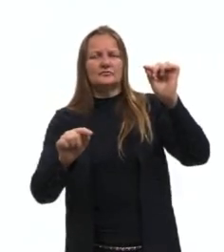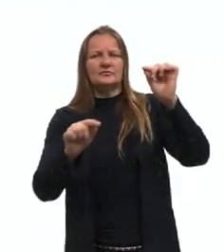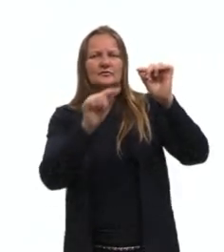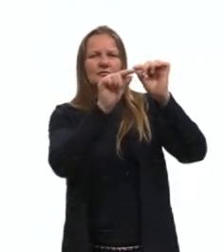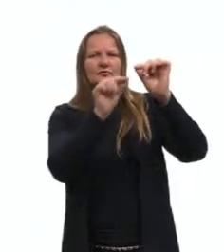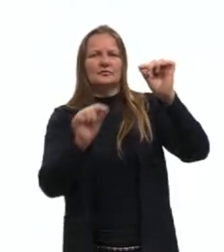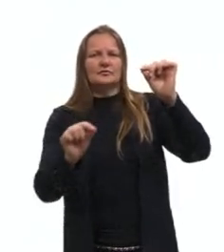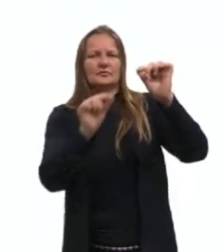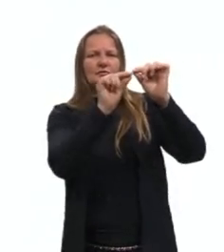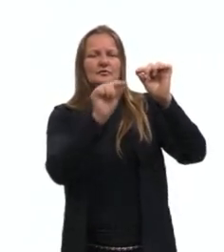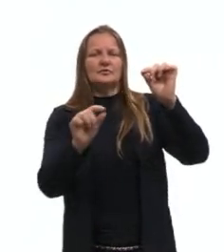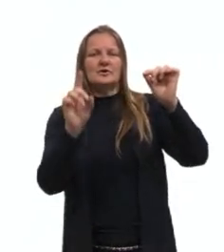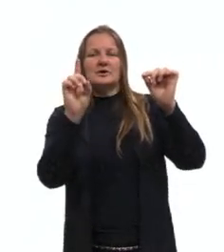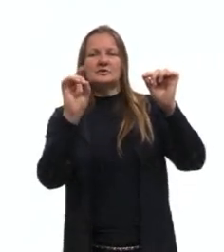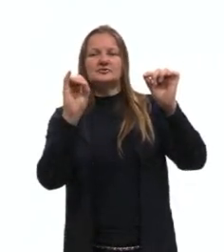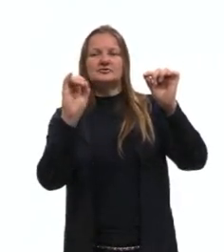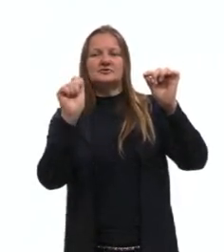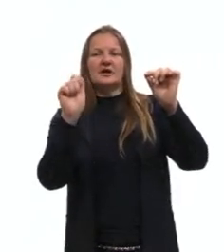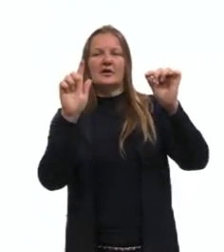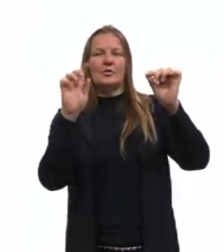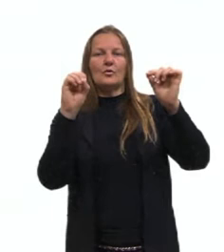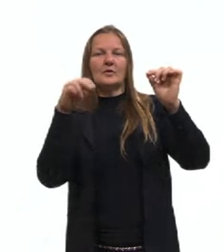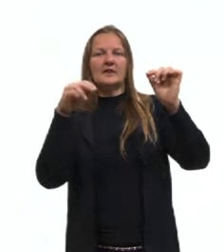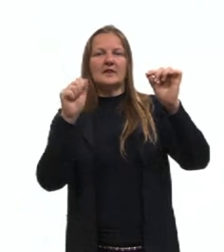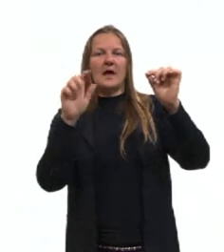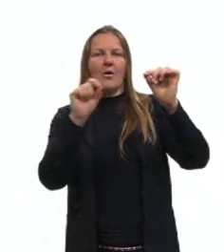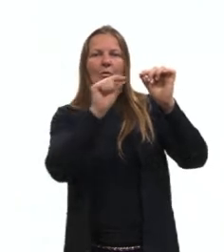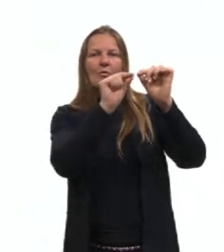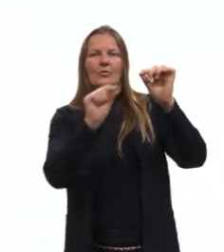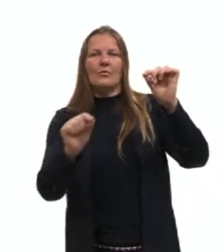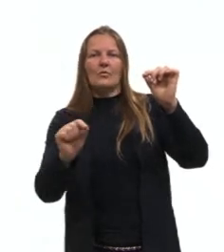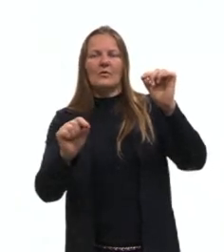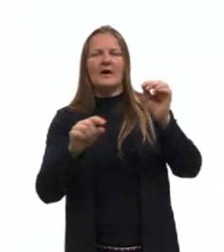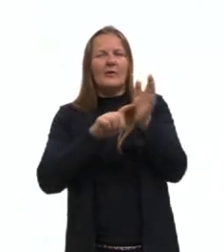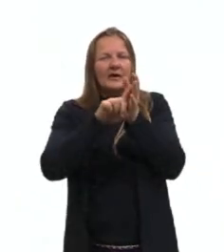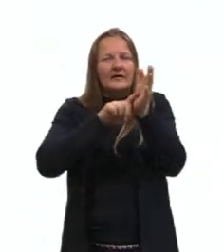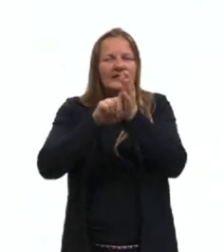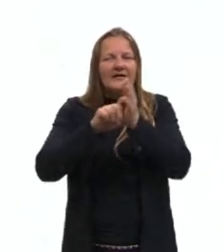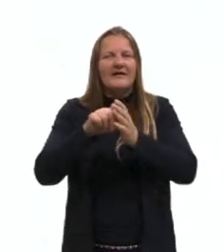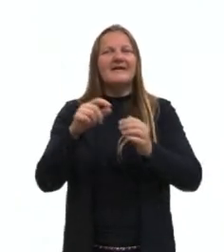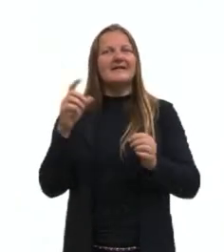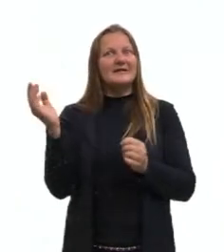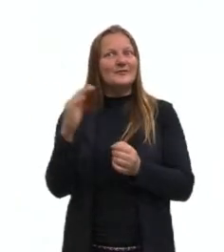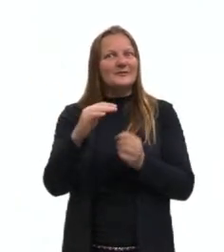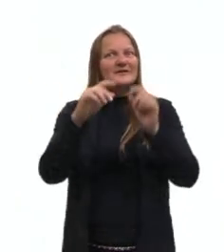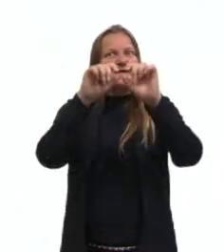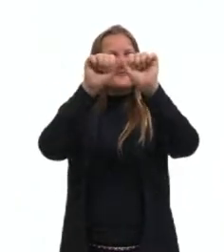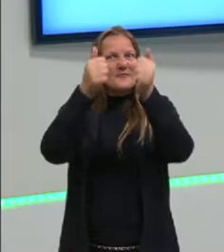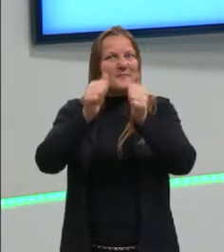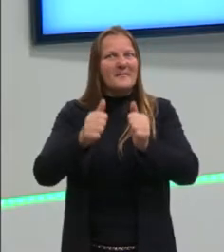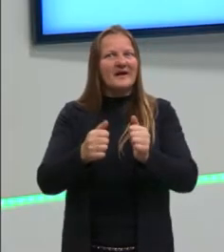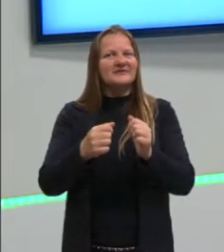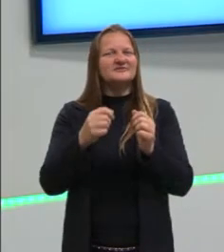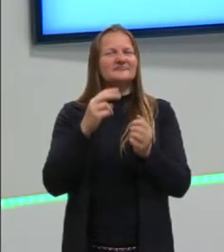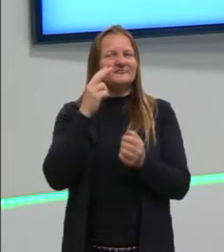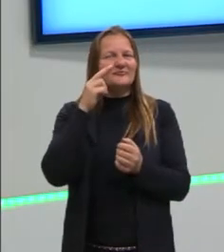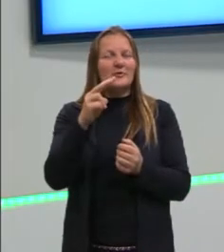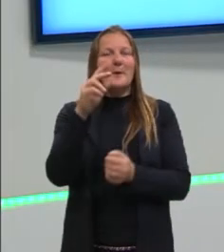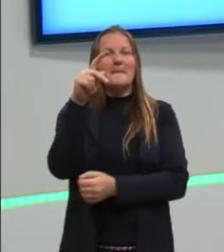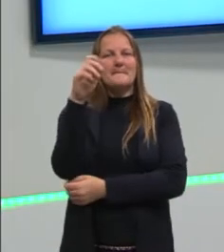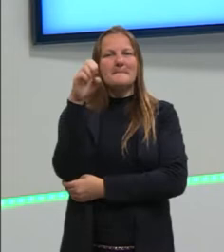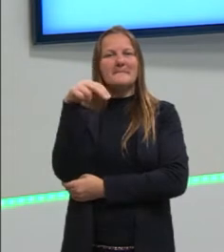estipular esse valor. Ela é verdadeira ou ela é falsa? Analisando, eu trouxe a imagem aqui de um pentágono, então. Então, nesse